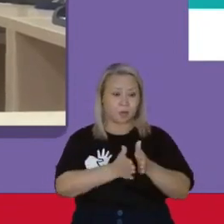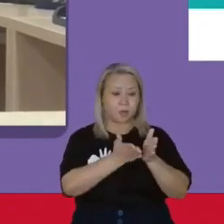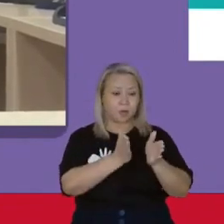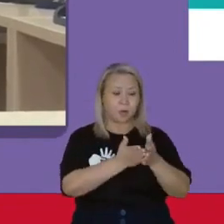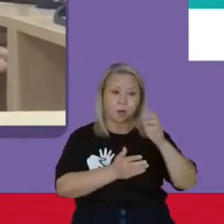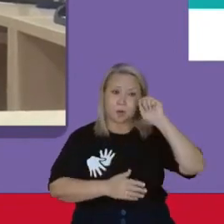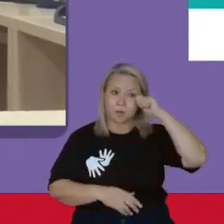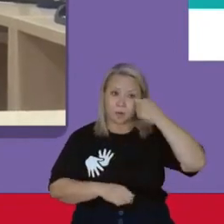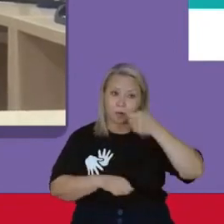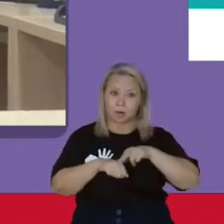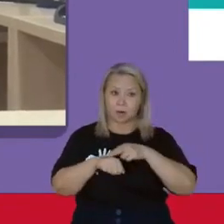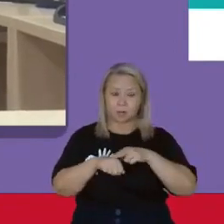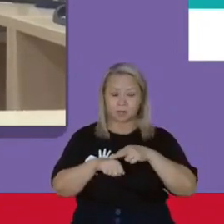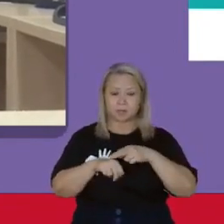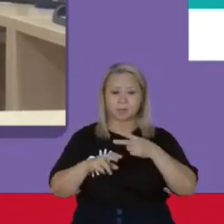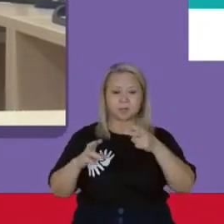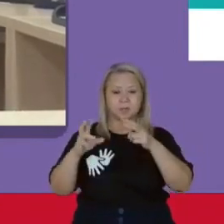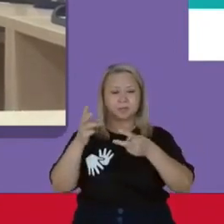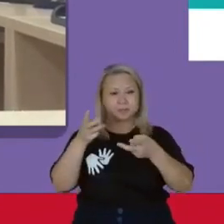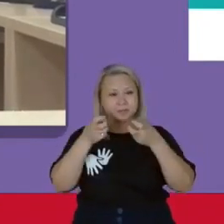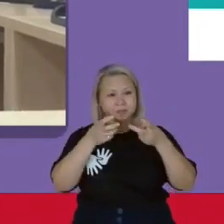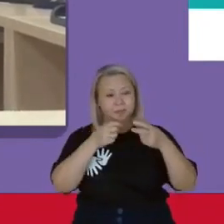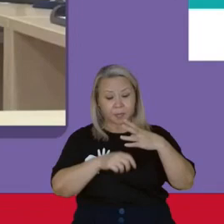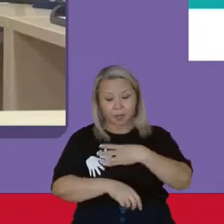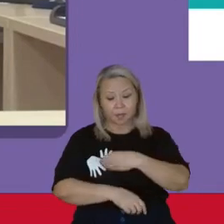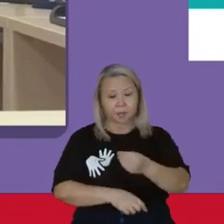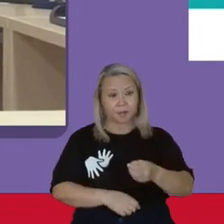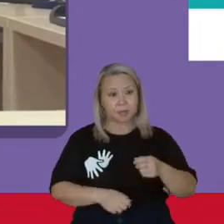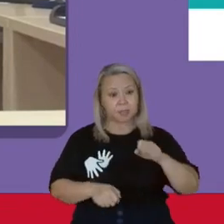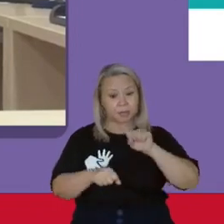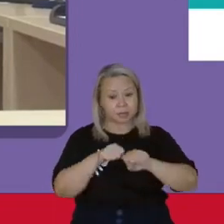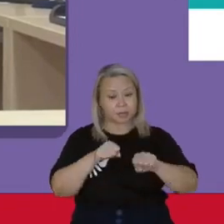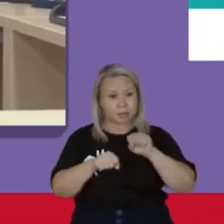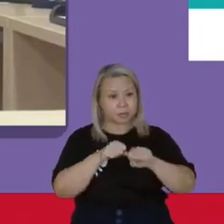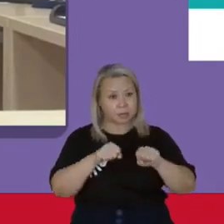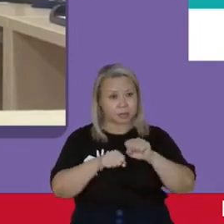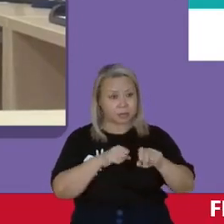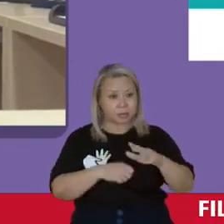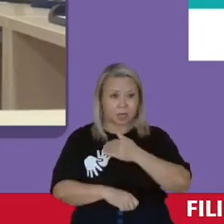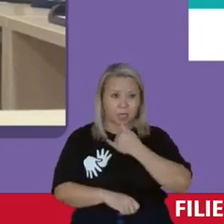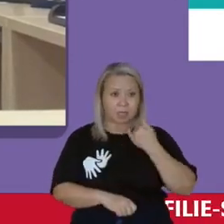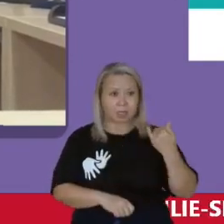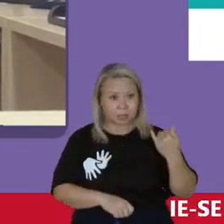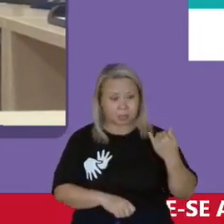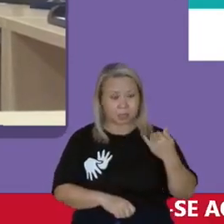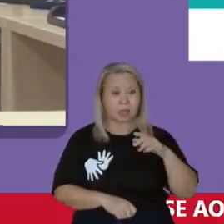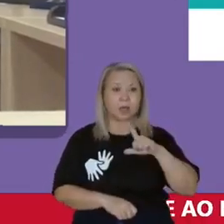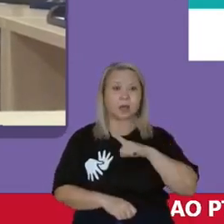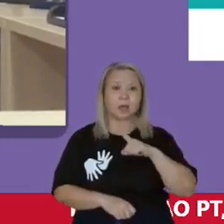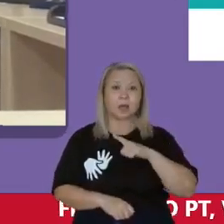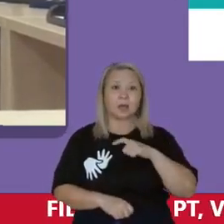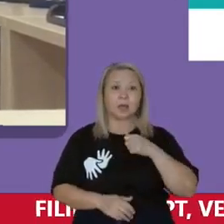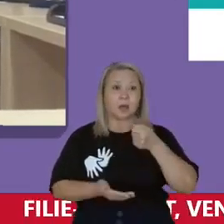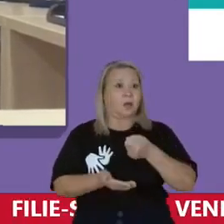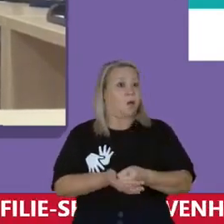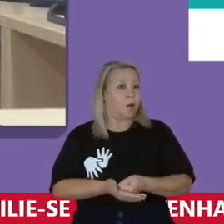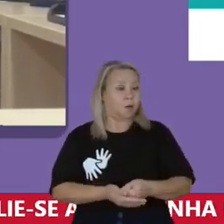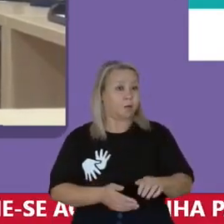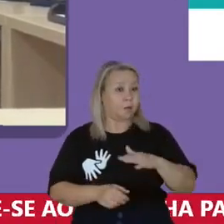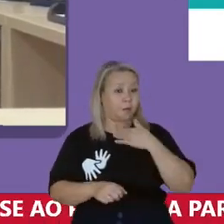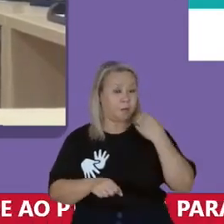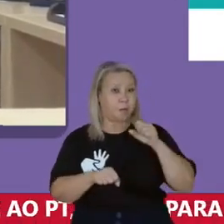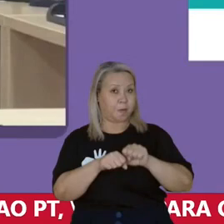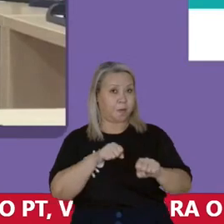negra E nós estamos vendo Nossos filhos serem assassinados Temos ordem para matar